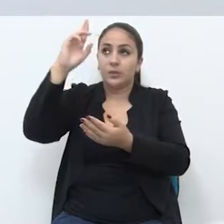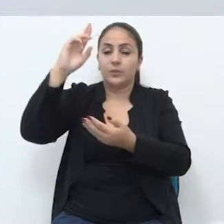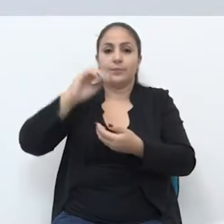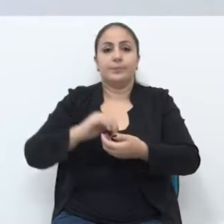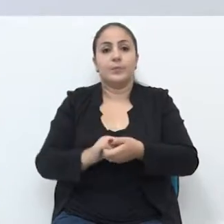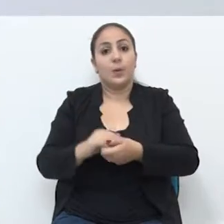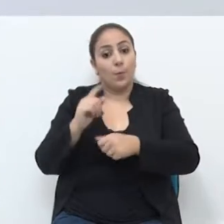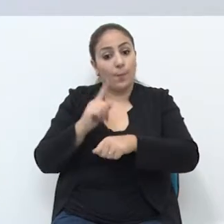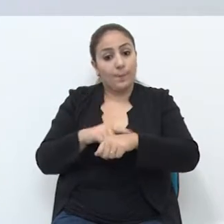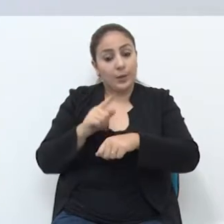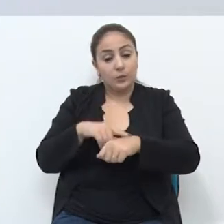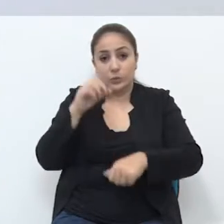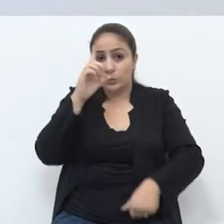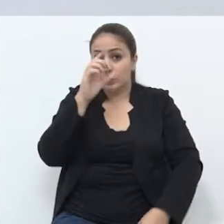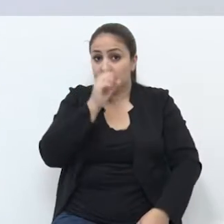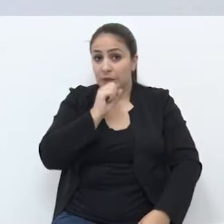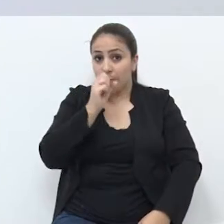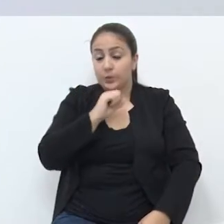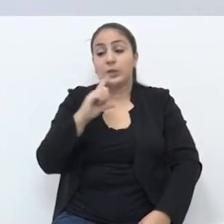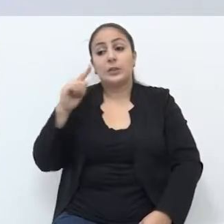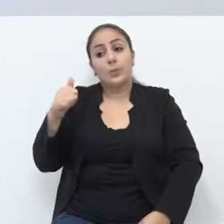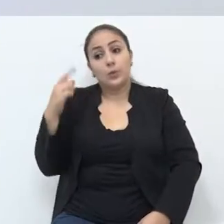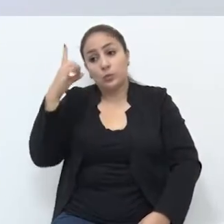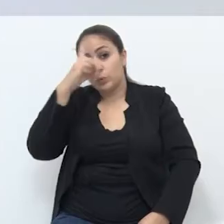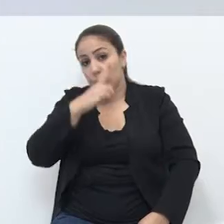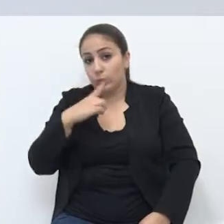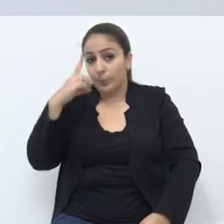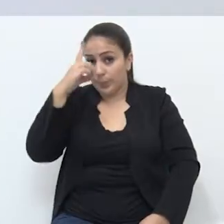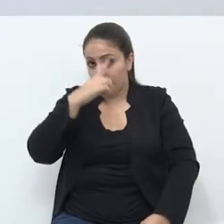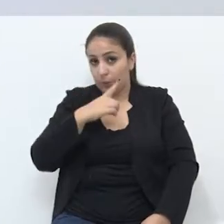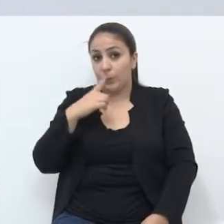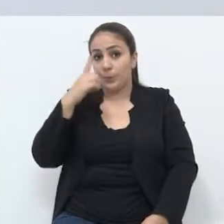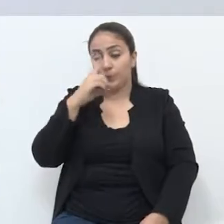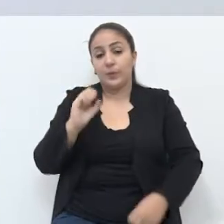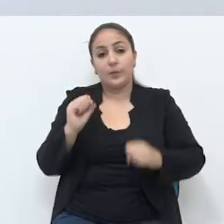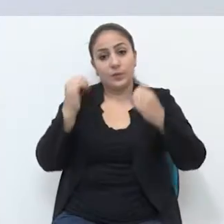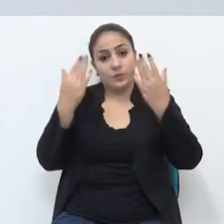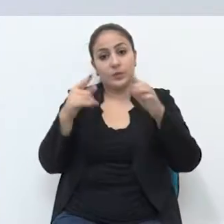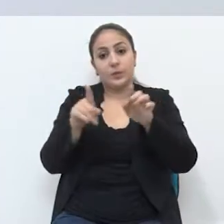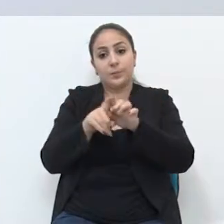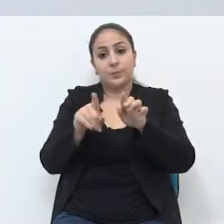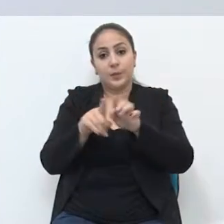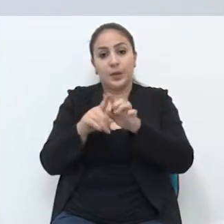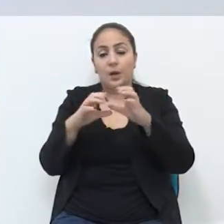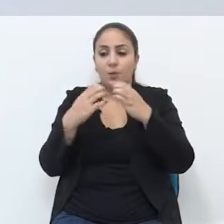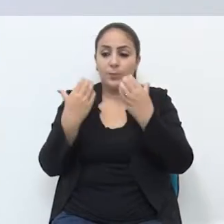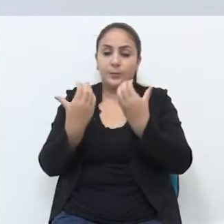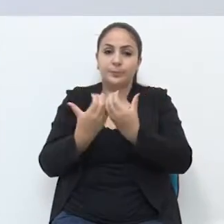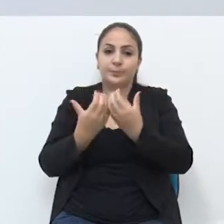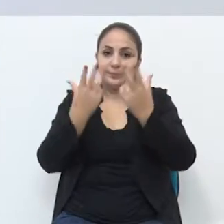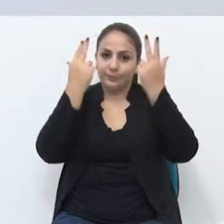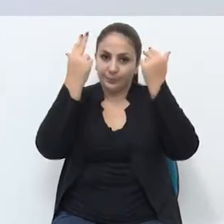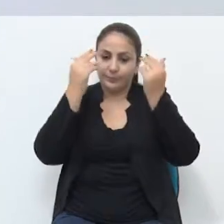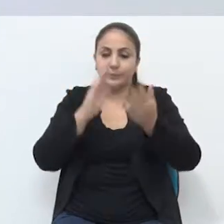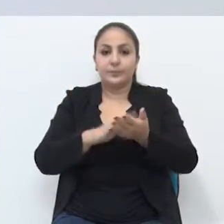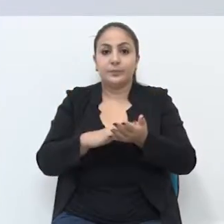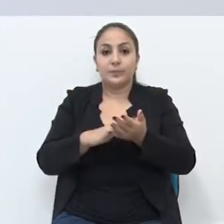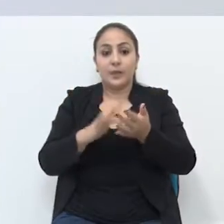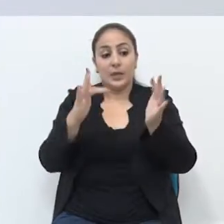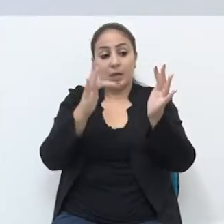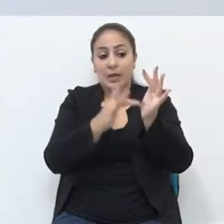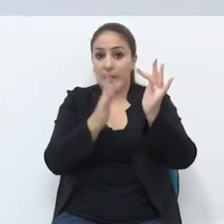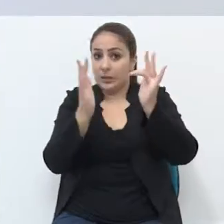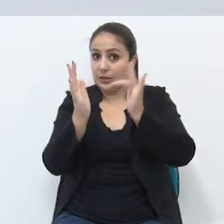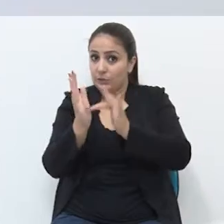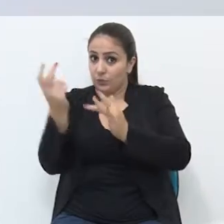sábado, né? E no domingo, nas diversas celebrações, celebra-se também com a comunidade, Páscoa, né? Cristo